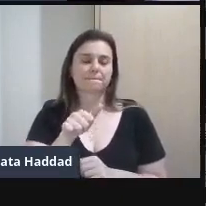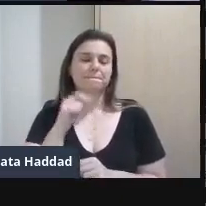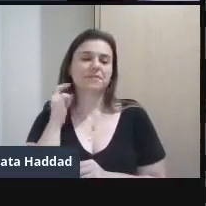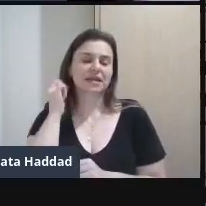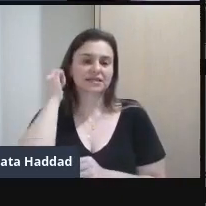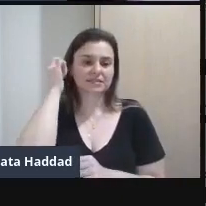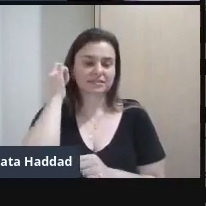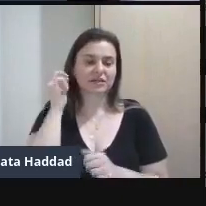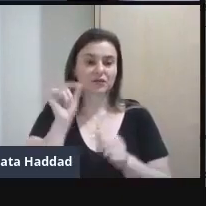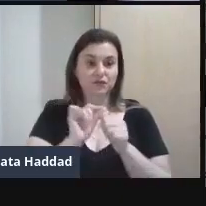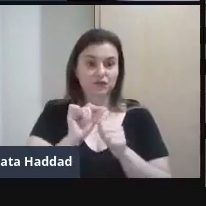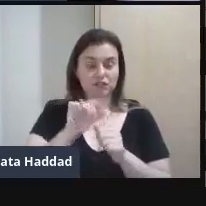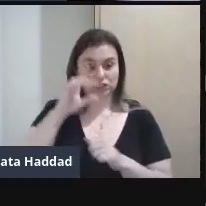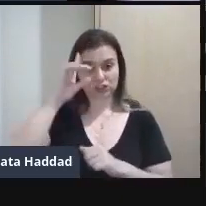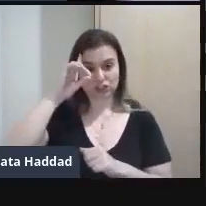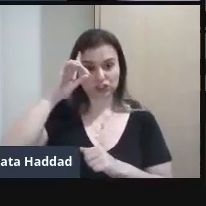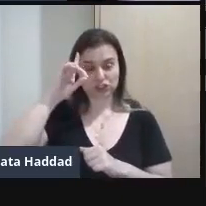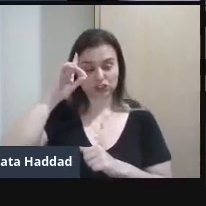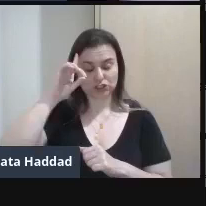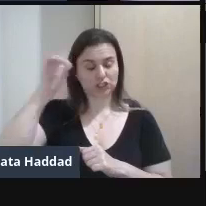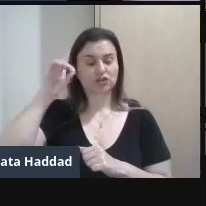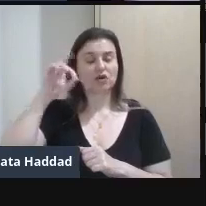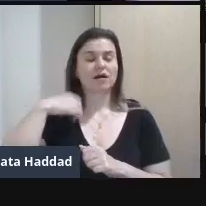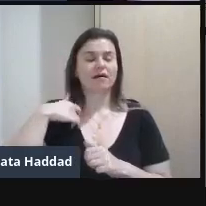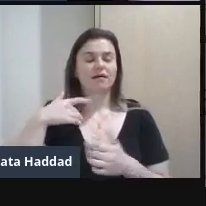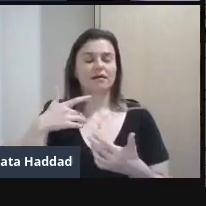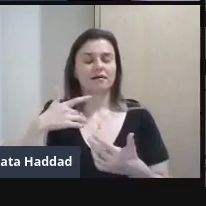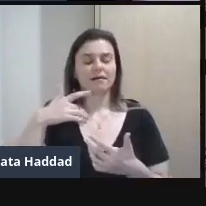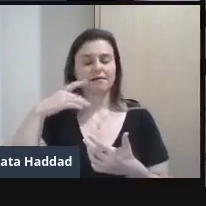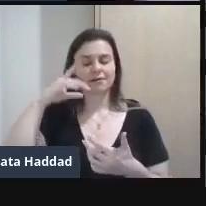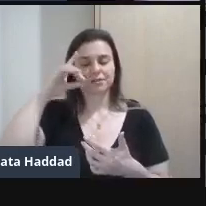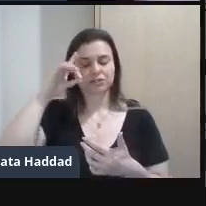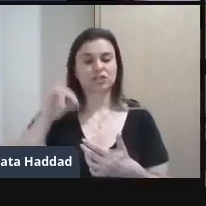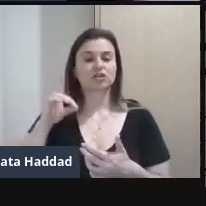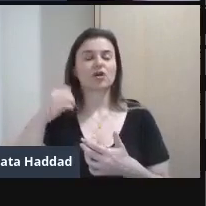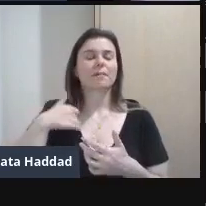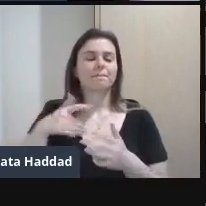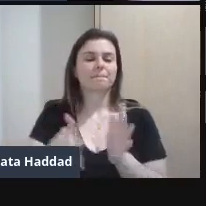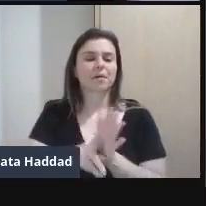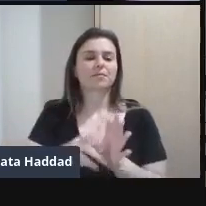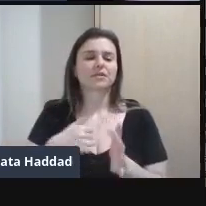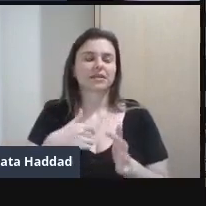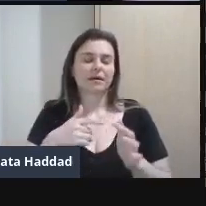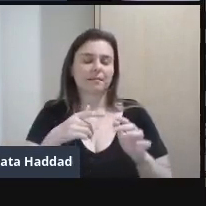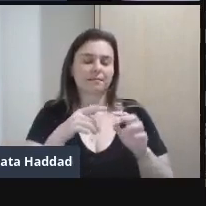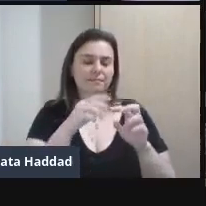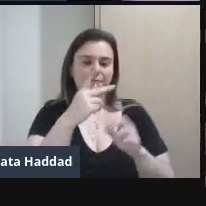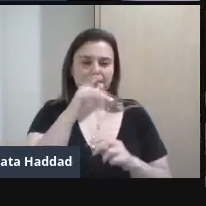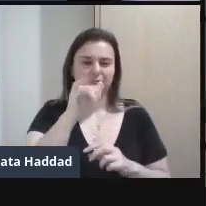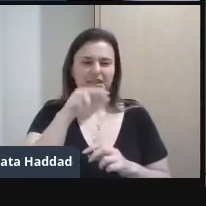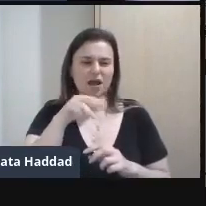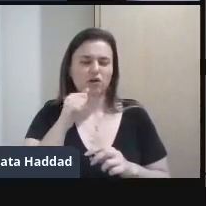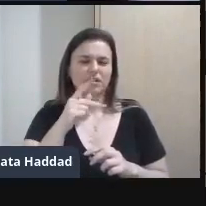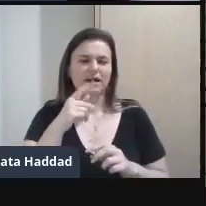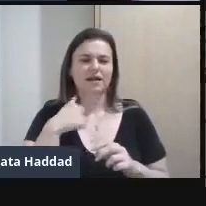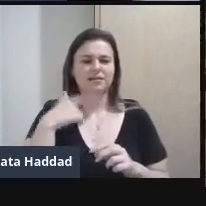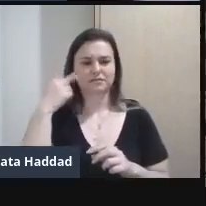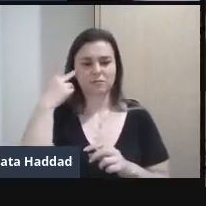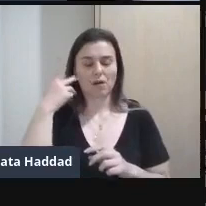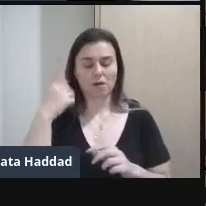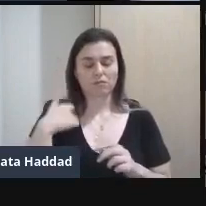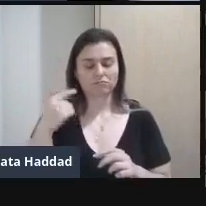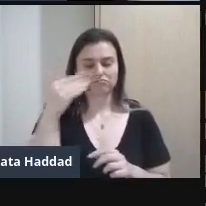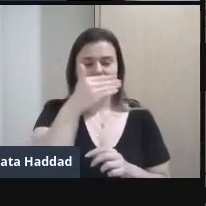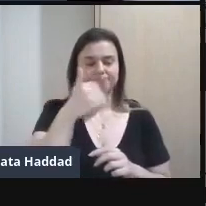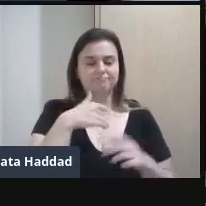Pinacoteca Do Estado de São Paulo Que a gente vai visitar Esse museu incrível Que a gente tem aqui Ali no bairro da Luz